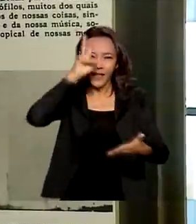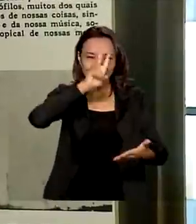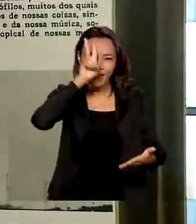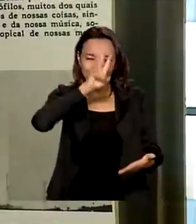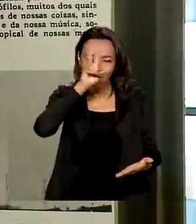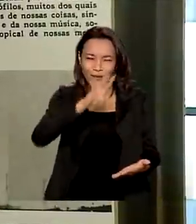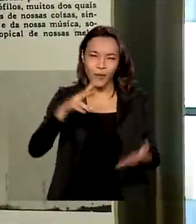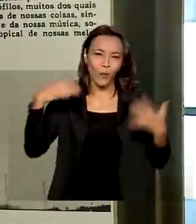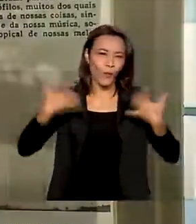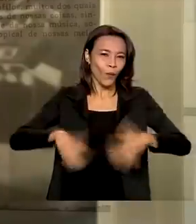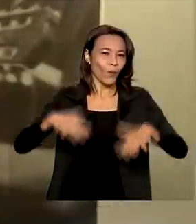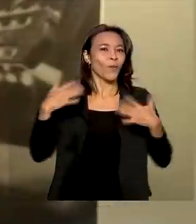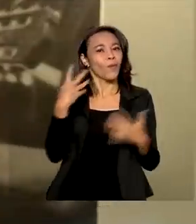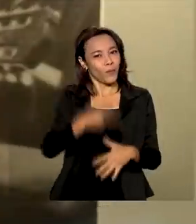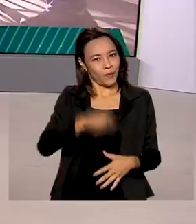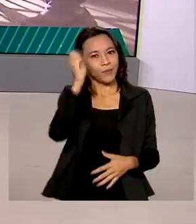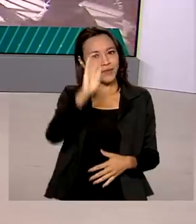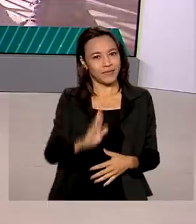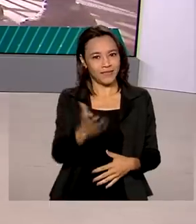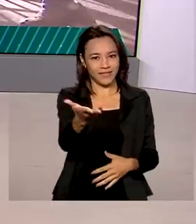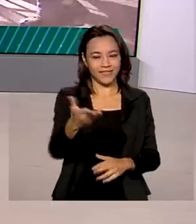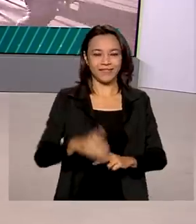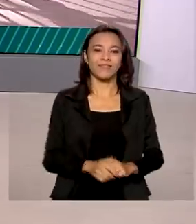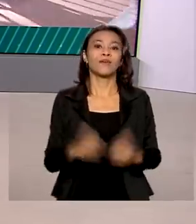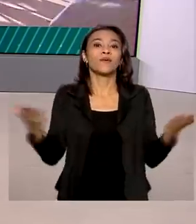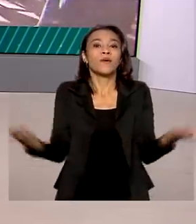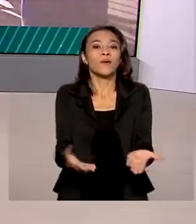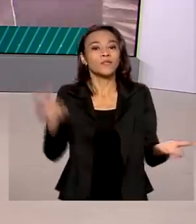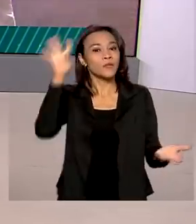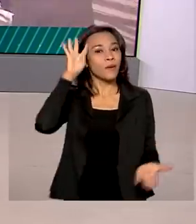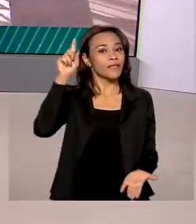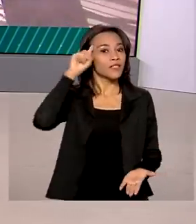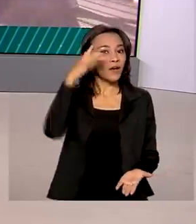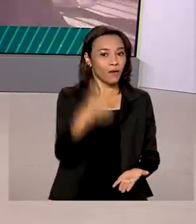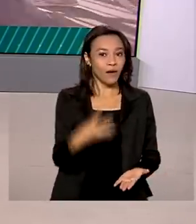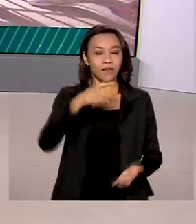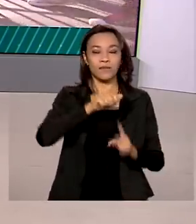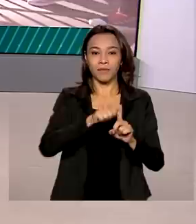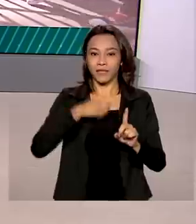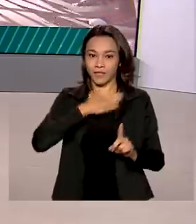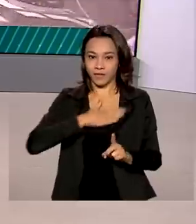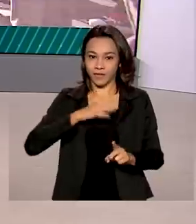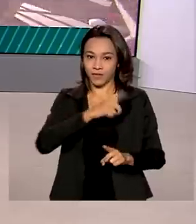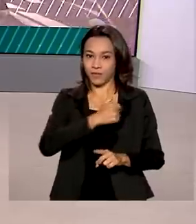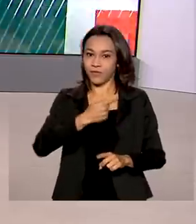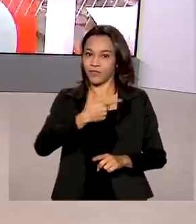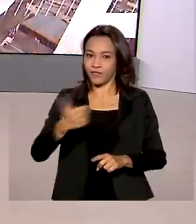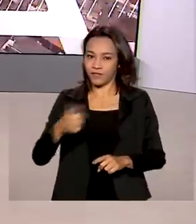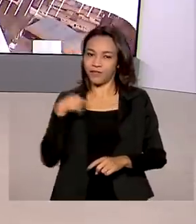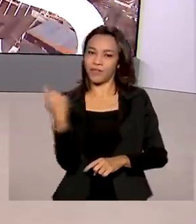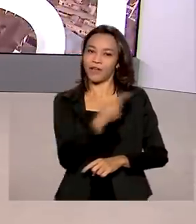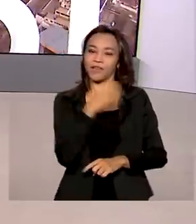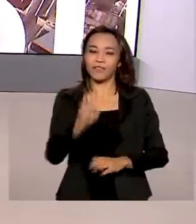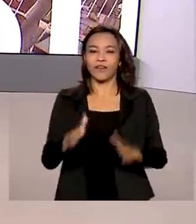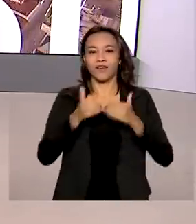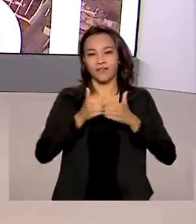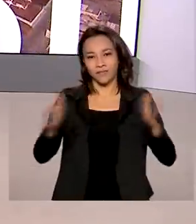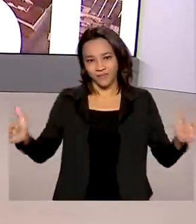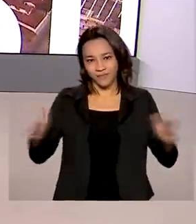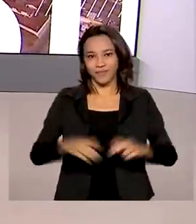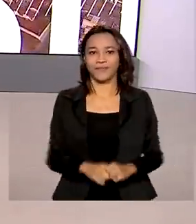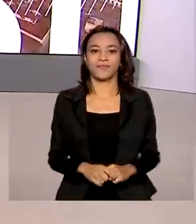mais tradicionais do país. Quarta-feira, 4 de agosto de 2021, o Brasil em Dia está